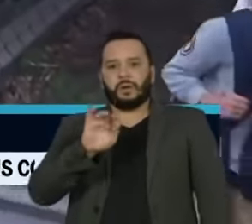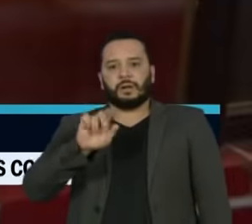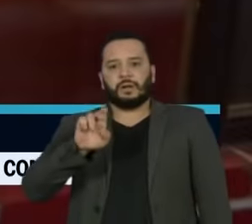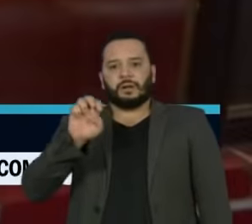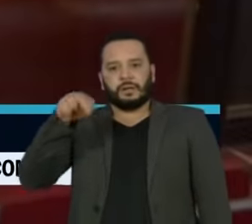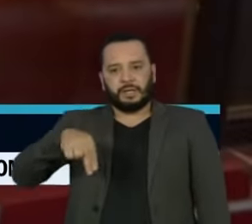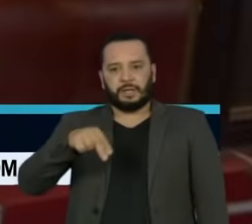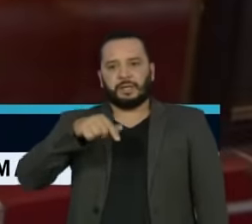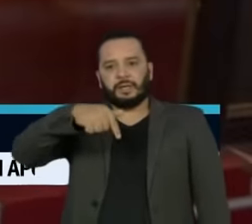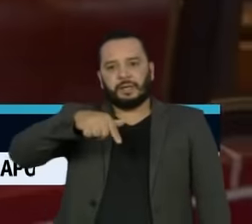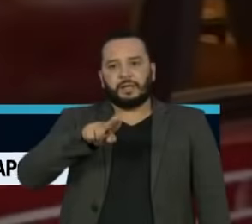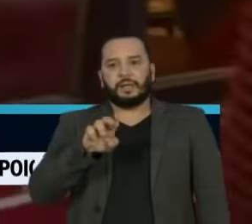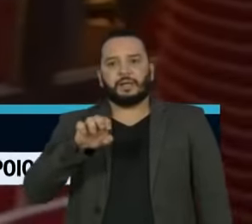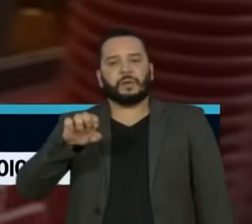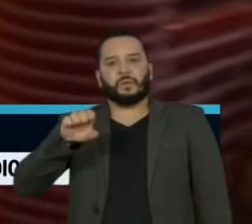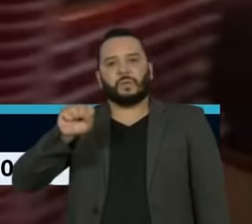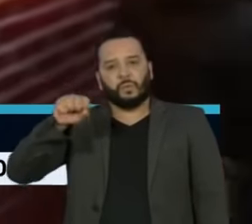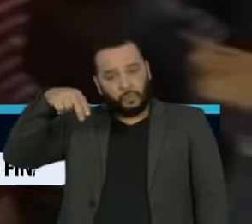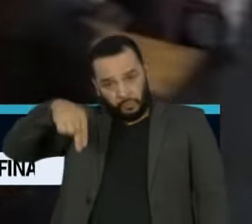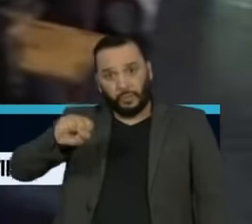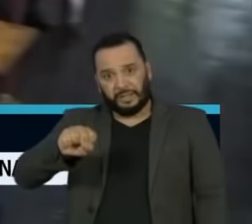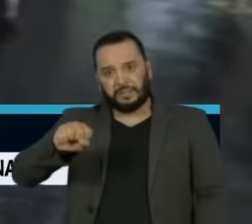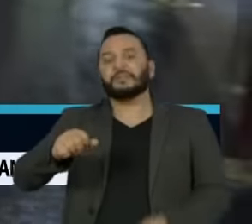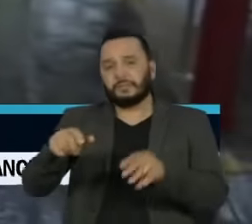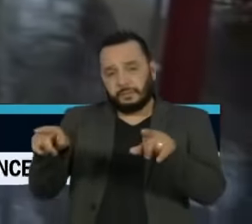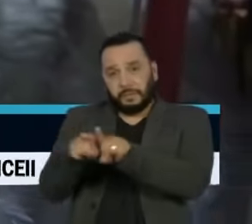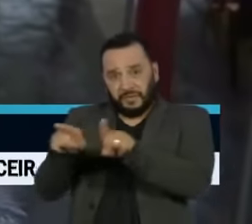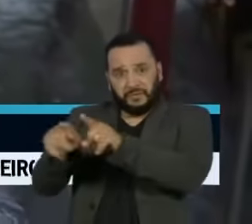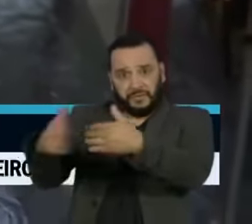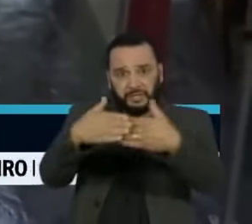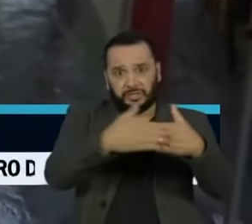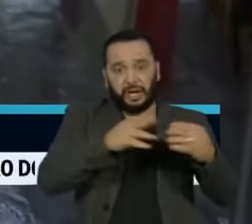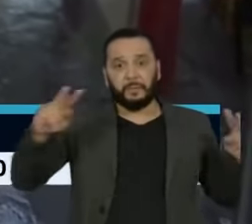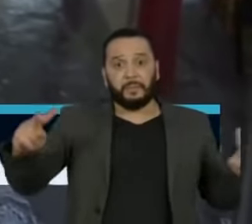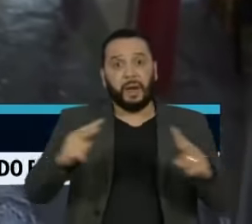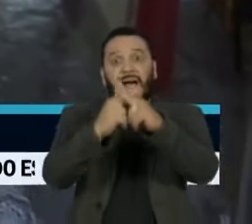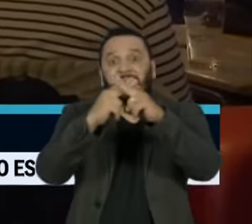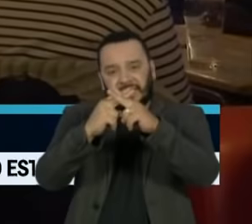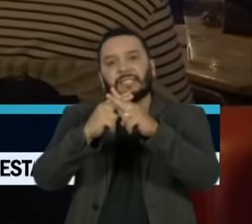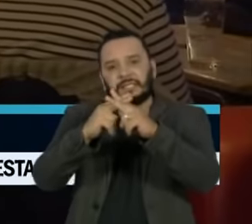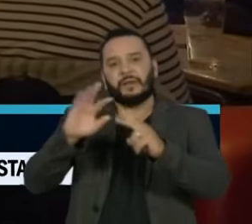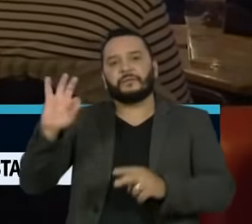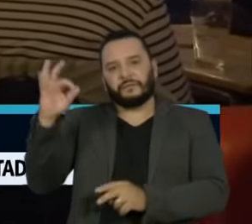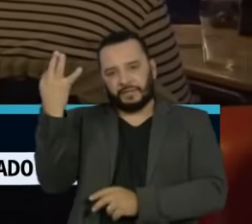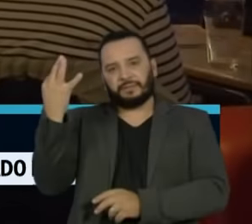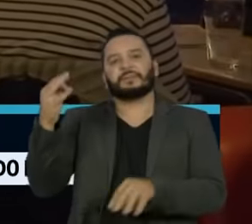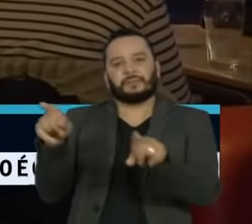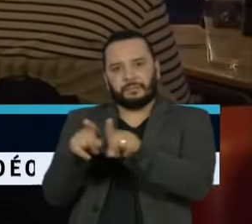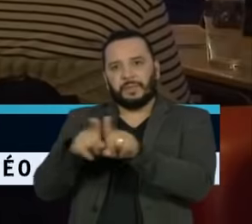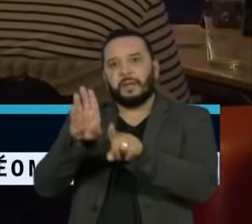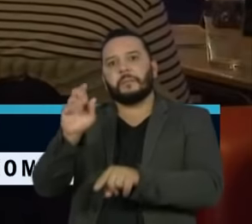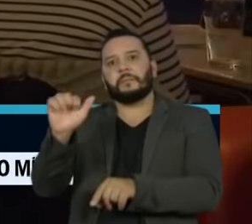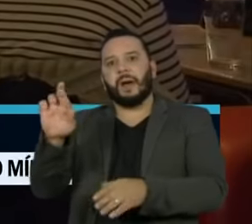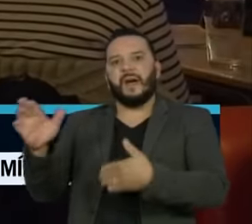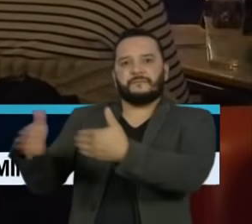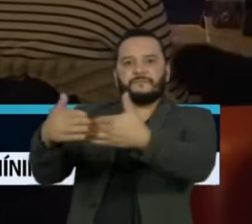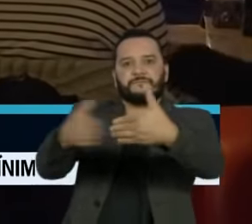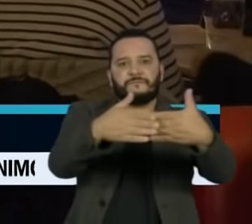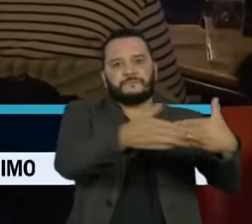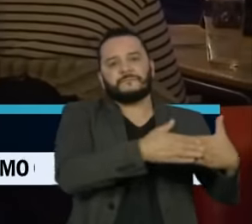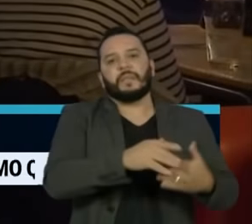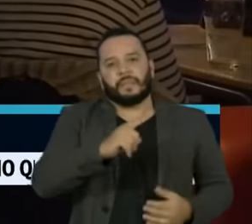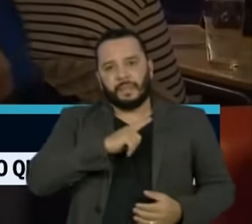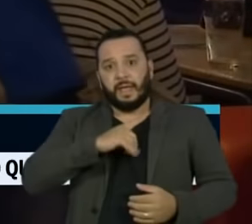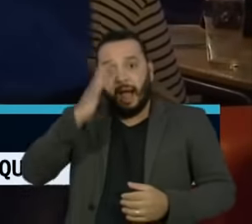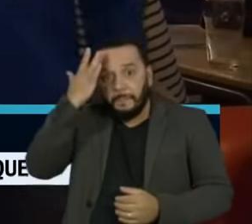vírus. Em Paris, na França, bares não poderão abrir a partir de amanhã. O governo francês colocou a capital